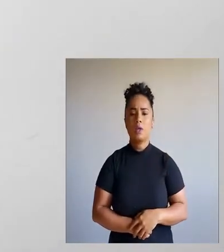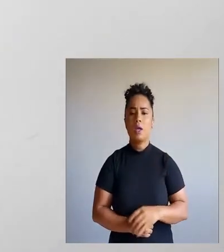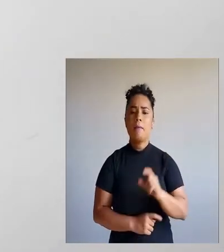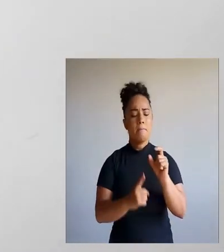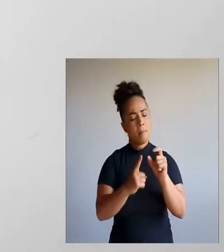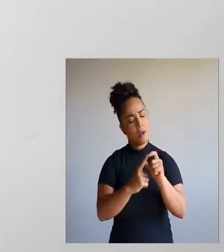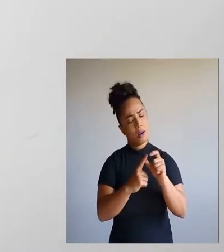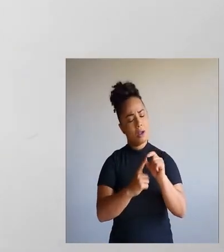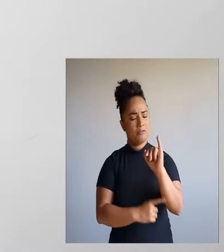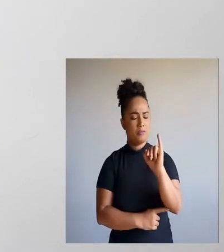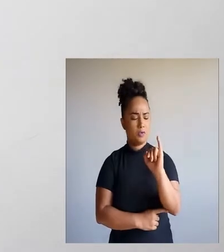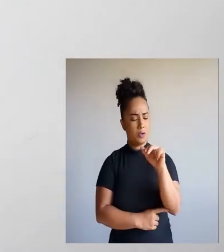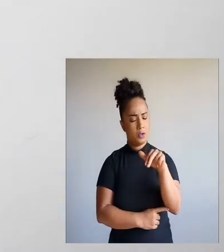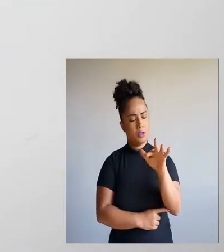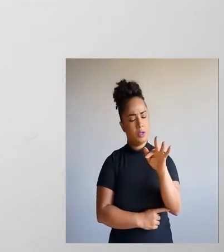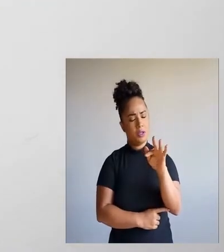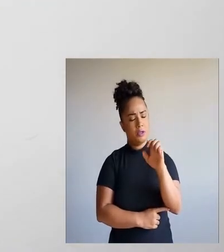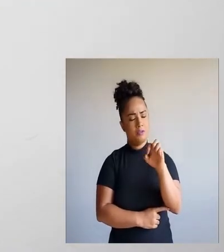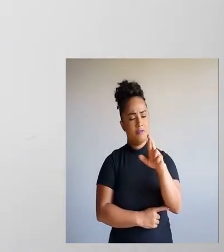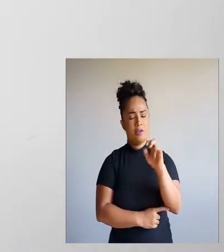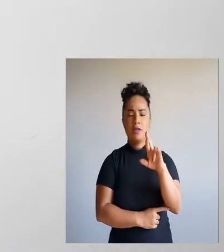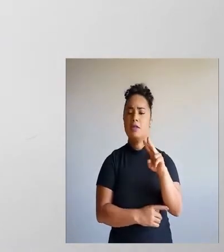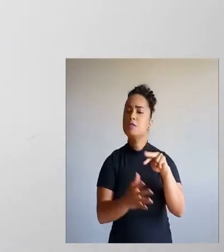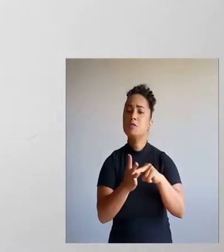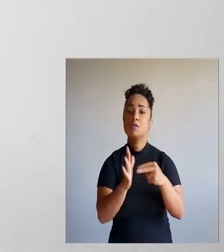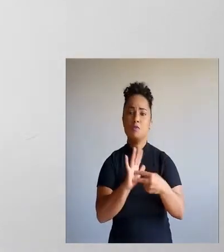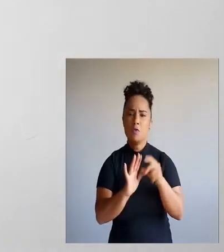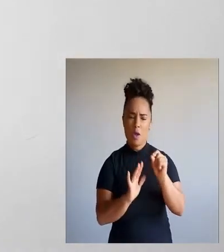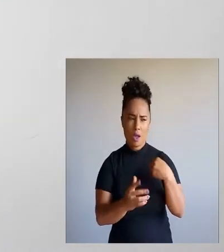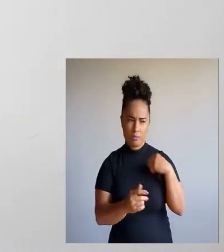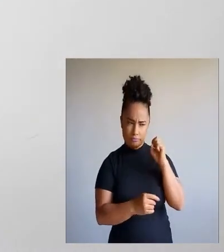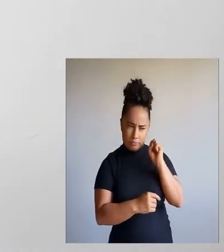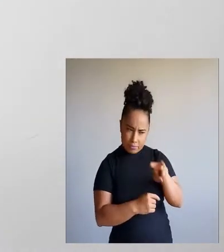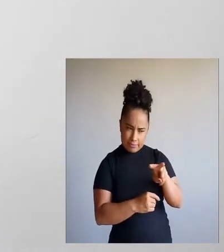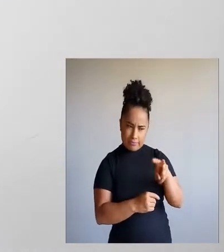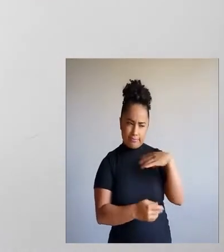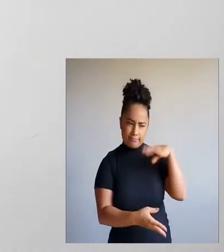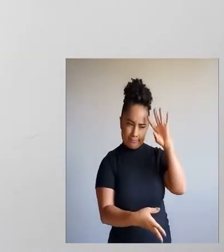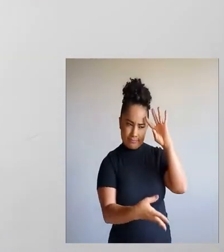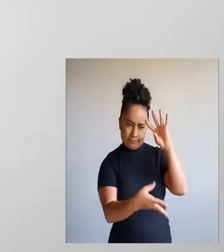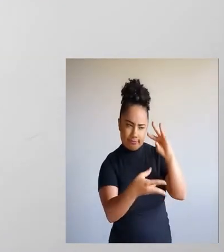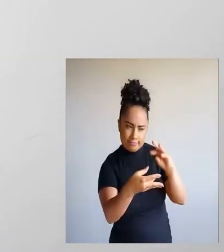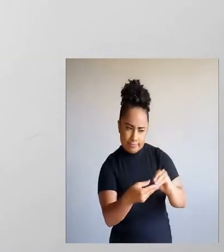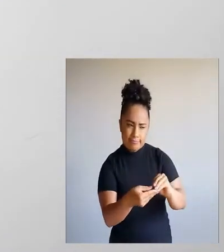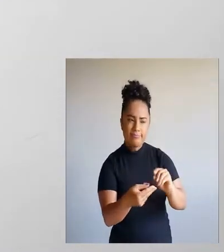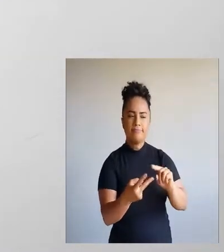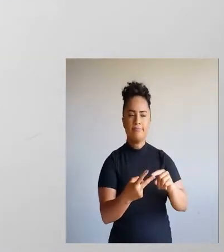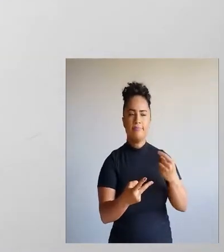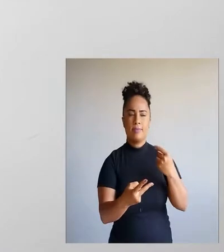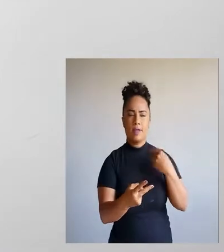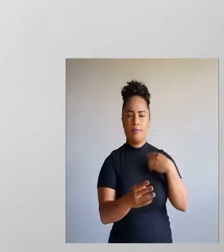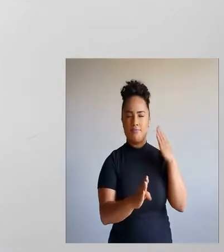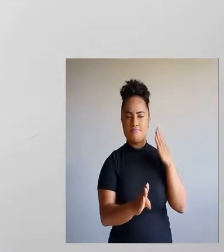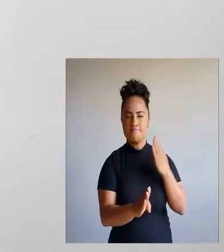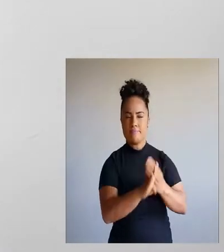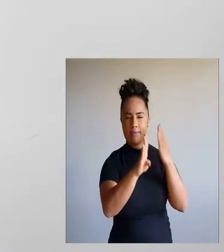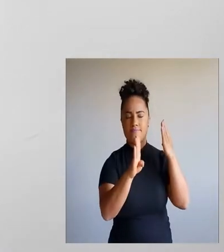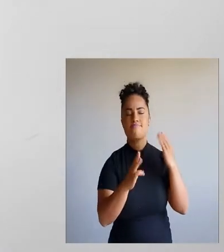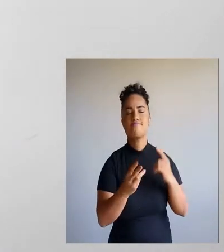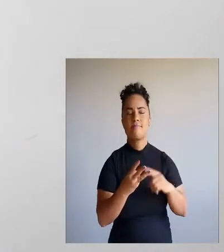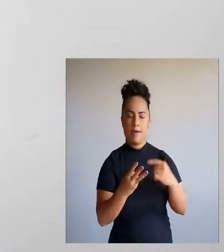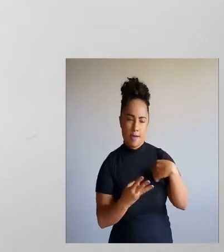conceito. O que é inferir? Inferir é deduzir, concluir por inferência ou por dedução,